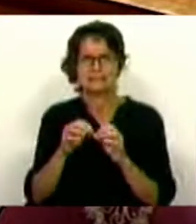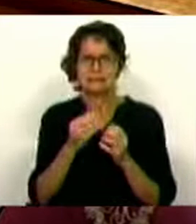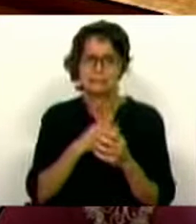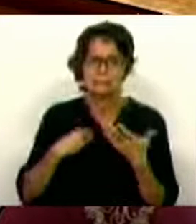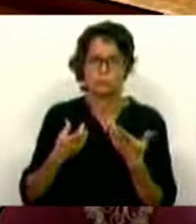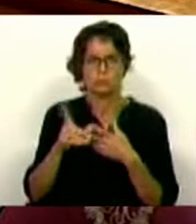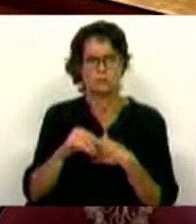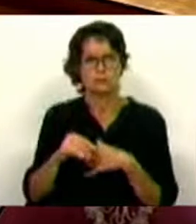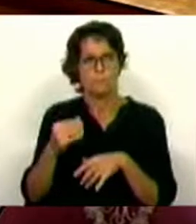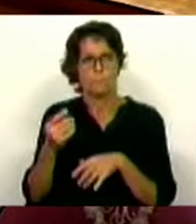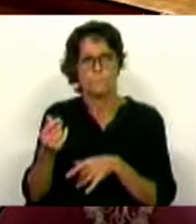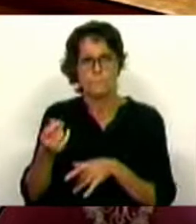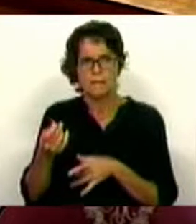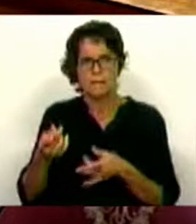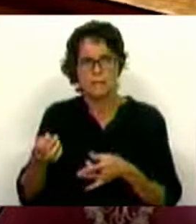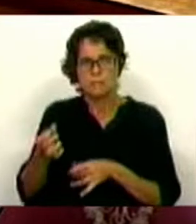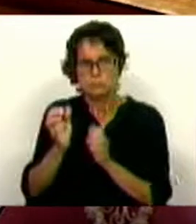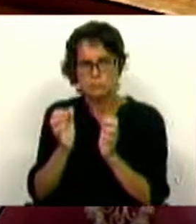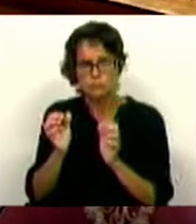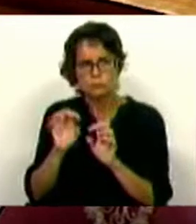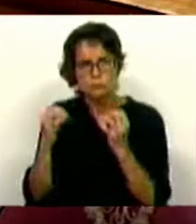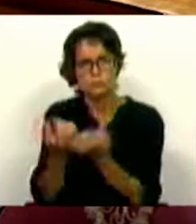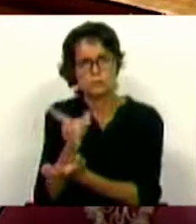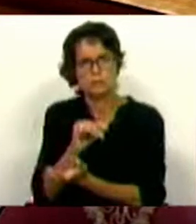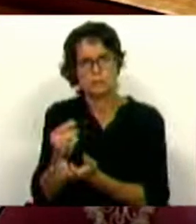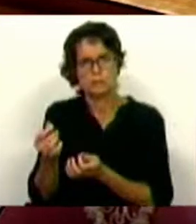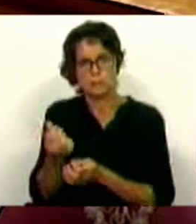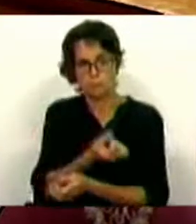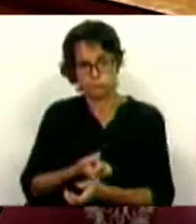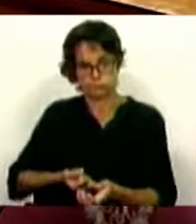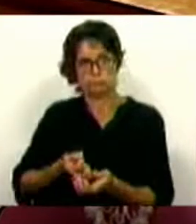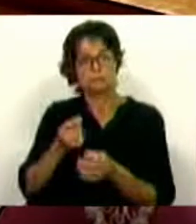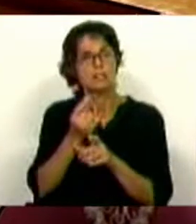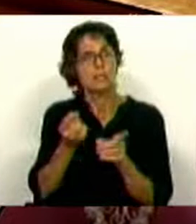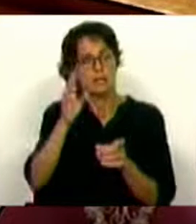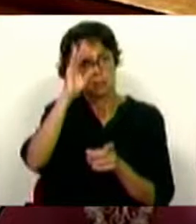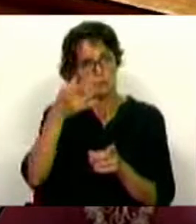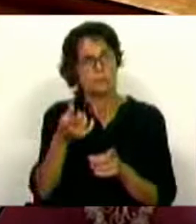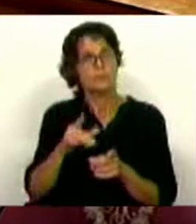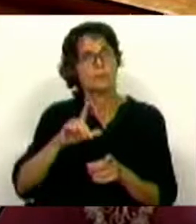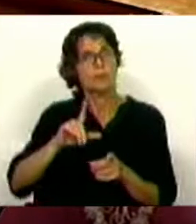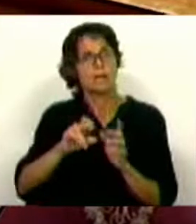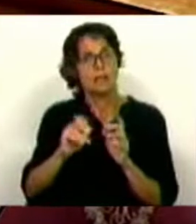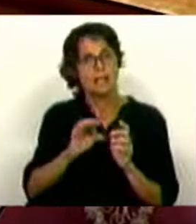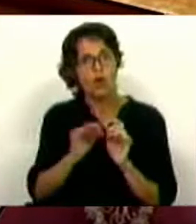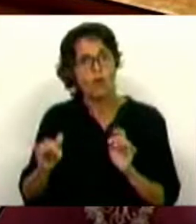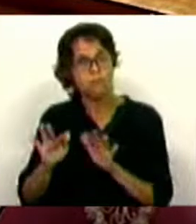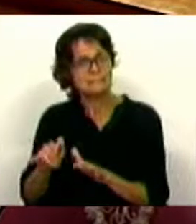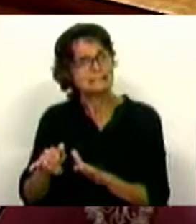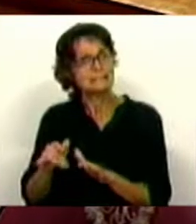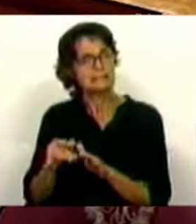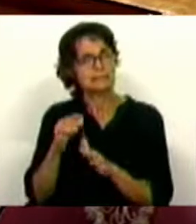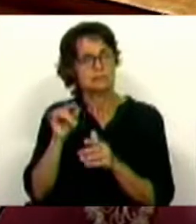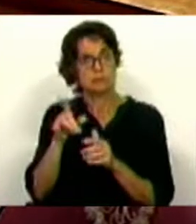conseguimos preservar milhares de postos de trabalho e os rendimentos, foi porque aprovamos o lay-off simplificado. Se os intermitentes do espetáculo e outros